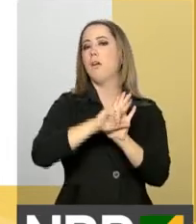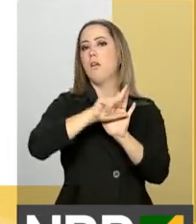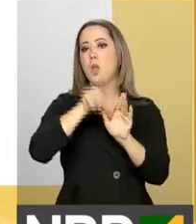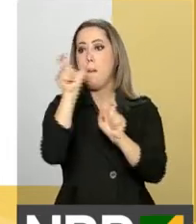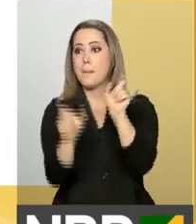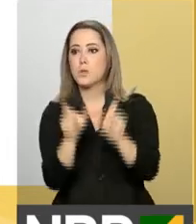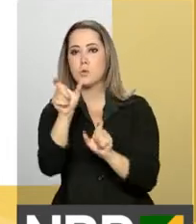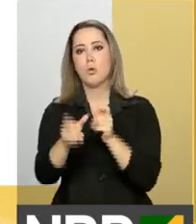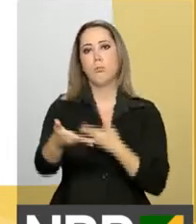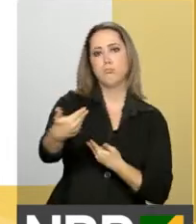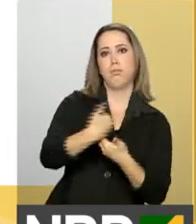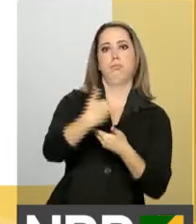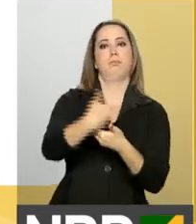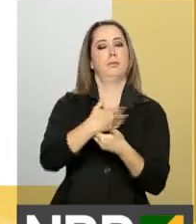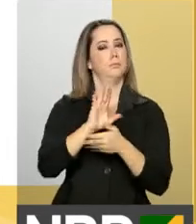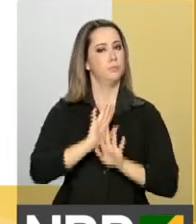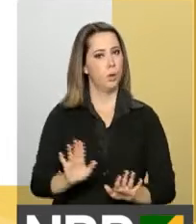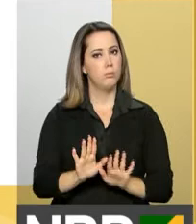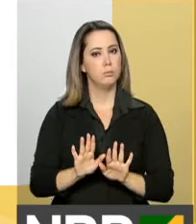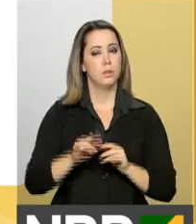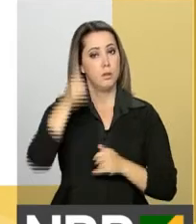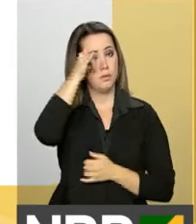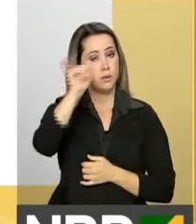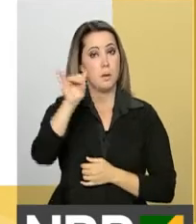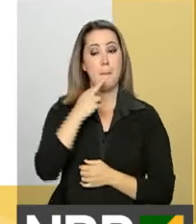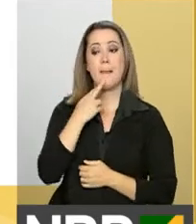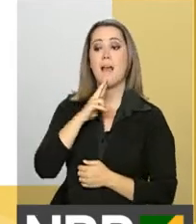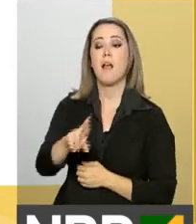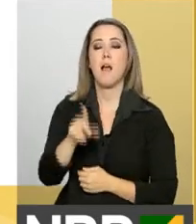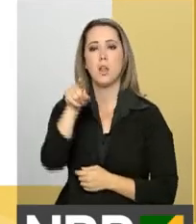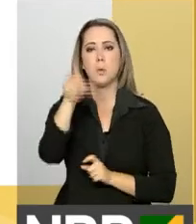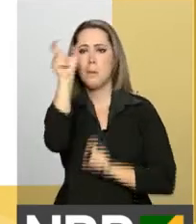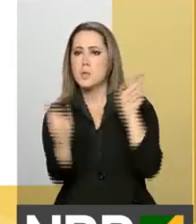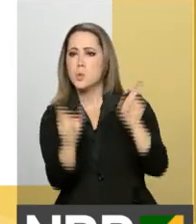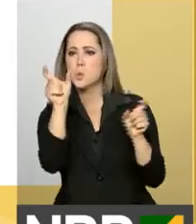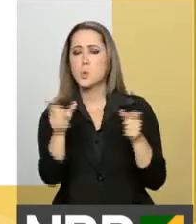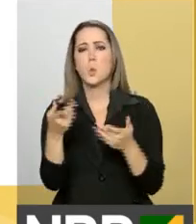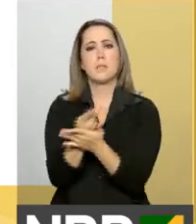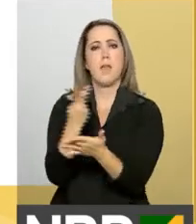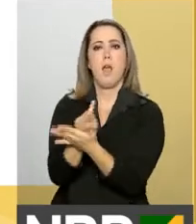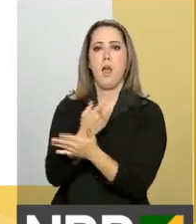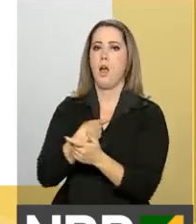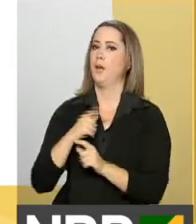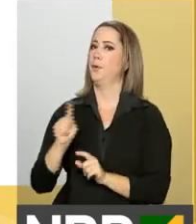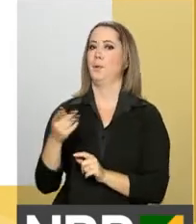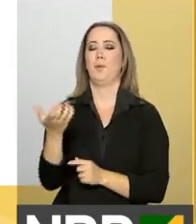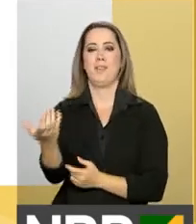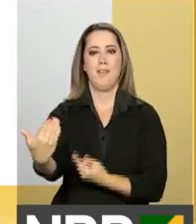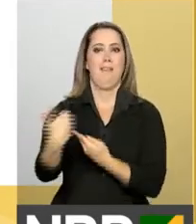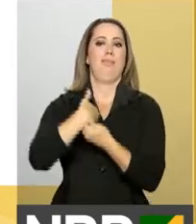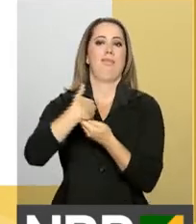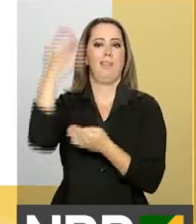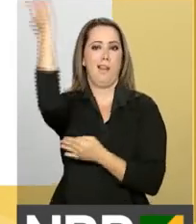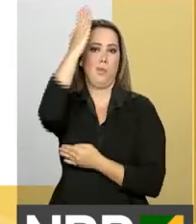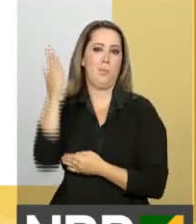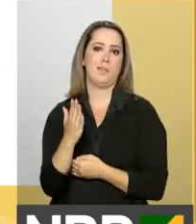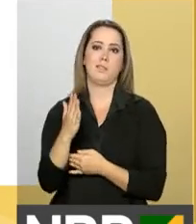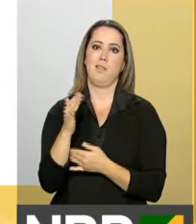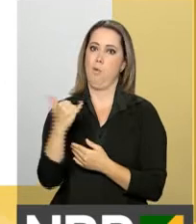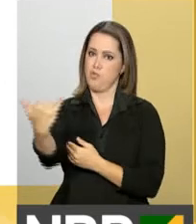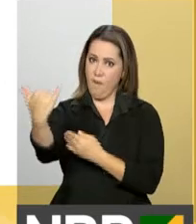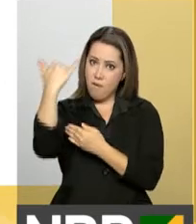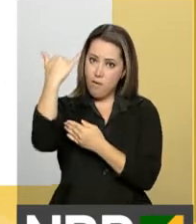pessoas. Eu quero dar um recado para criminosos e bandidos. Não tentem violar o espaço aéreo brasileiro. Nós estamos